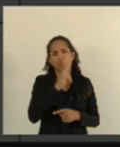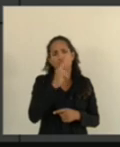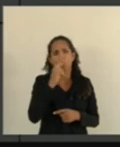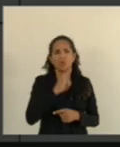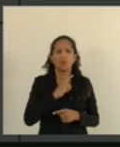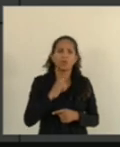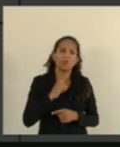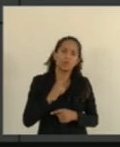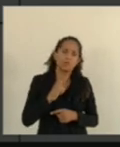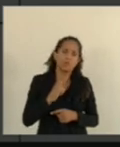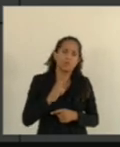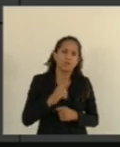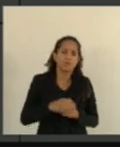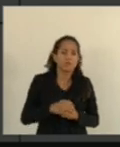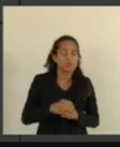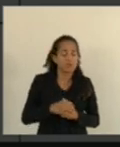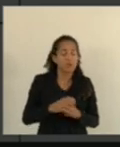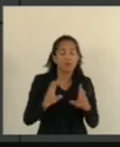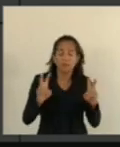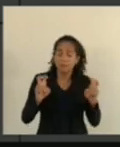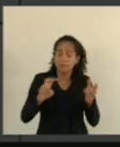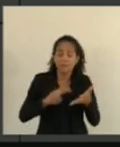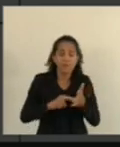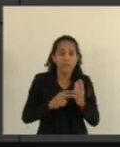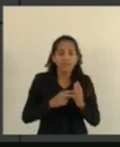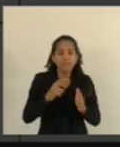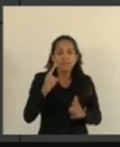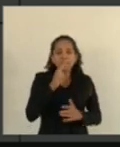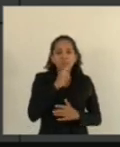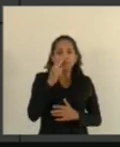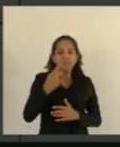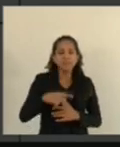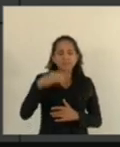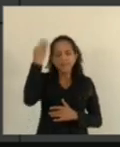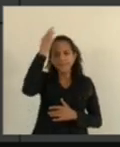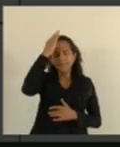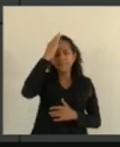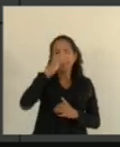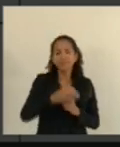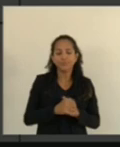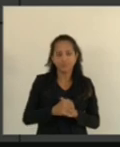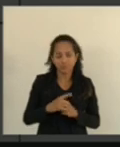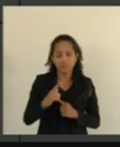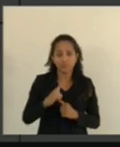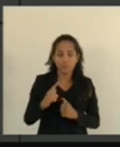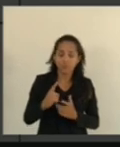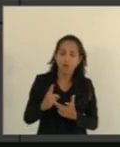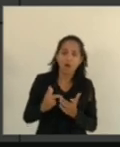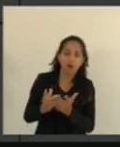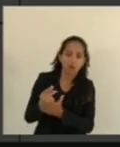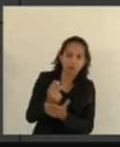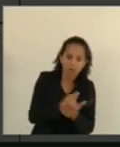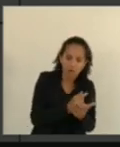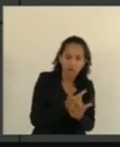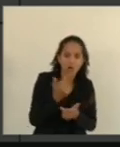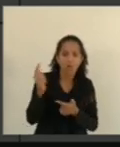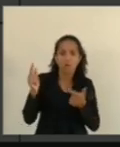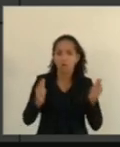como tem status de emergência no Estado, até para fazer compras sem